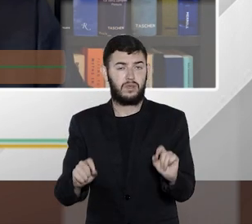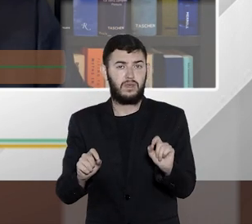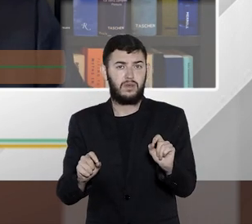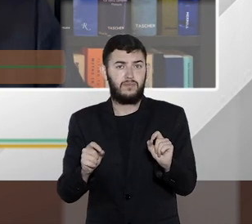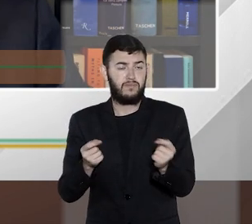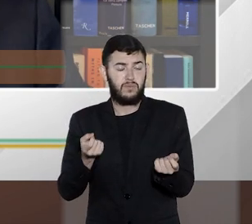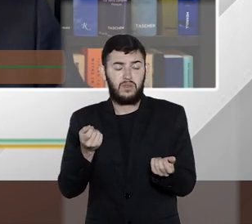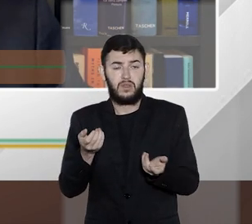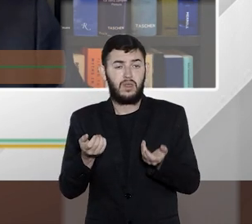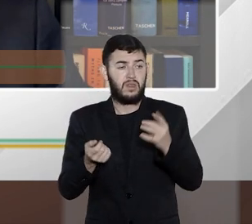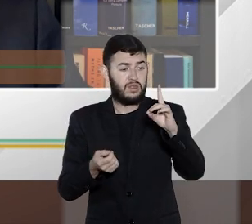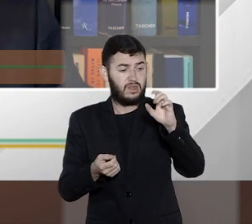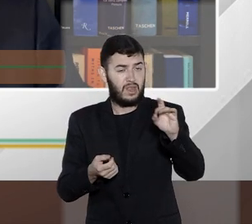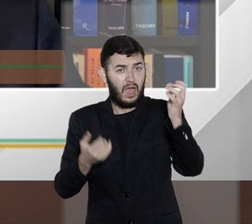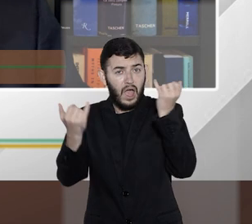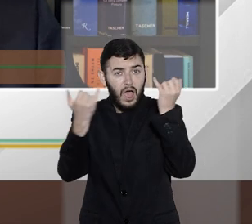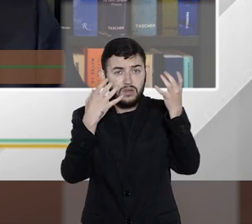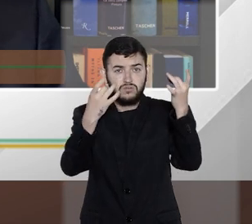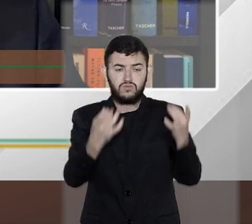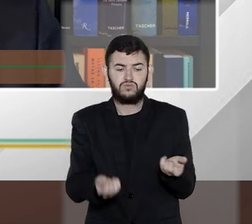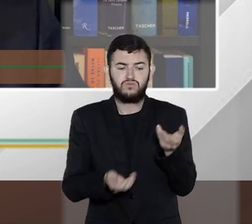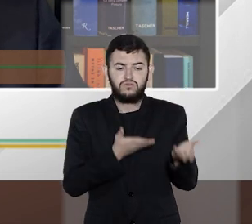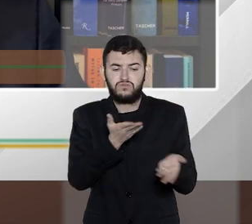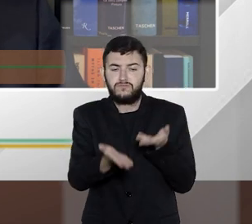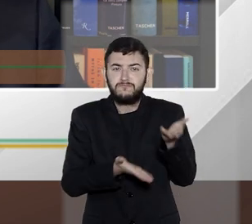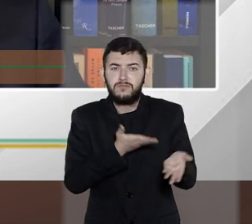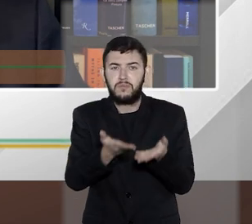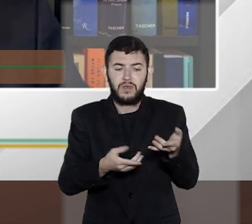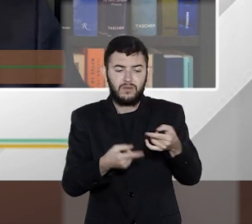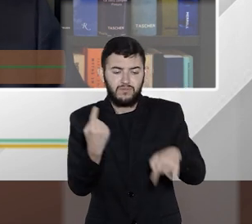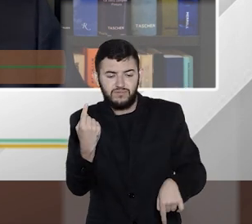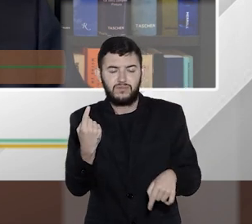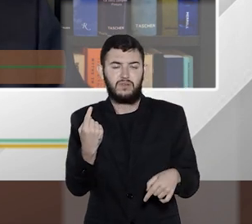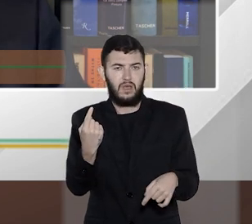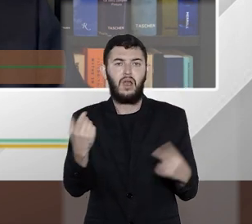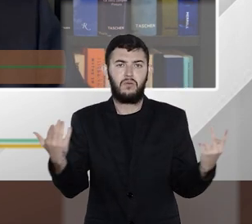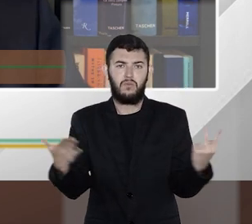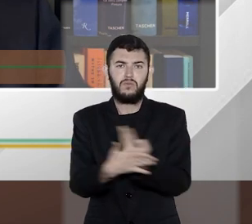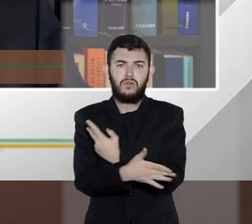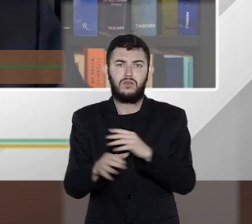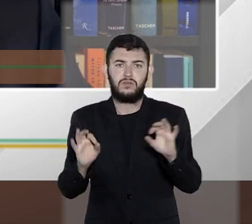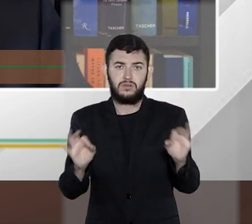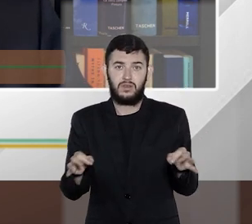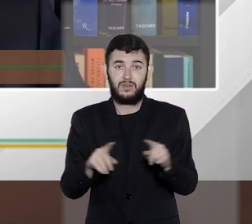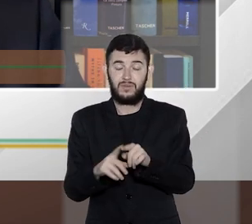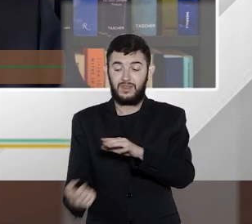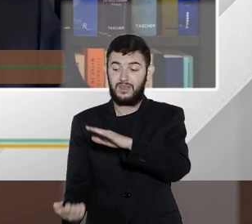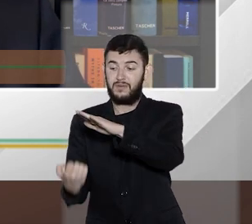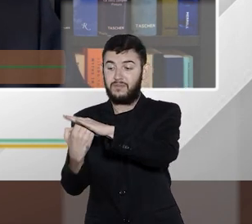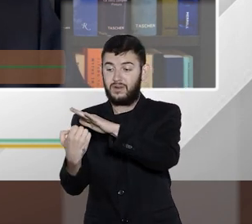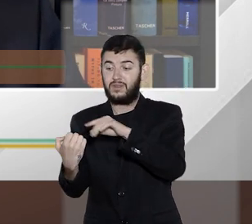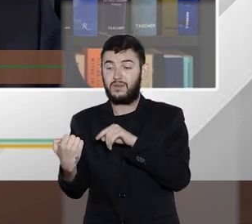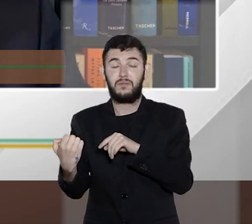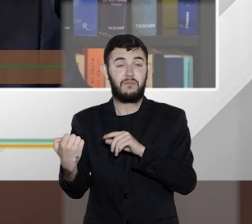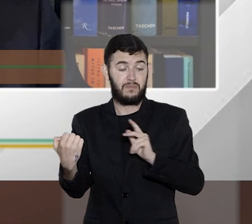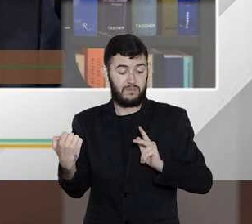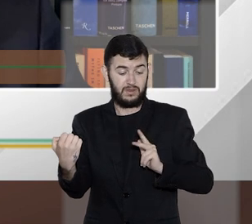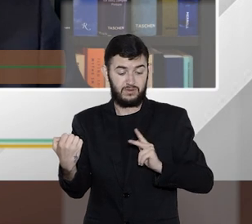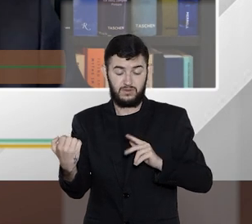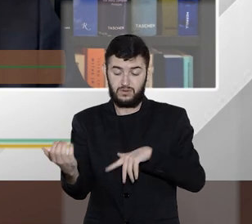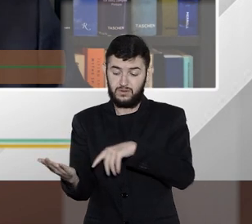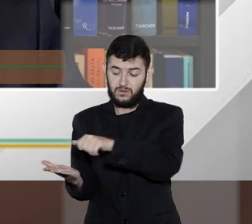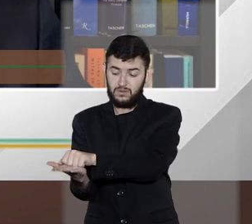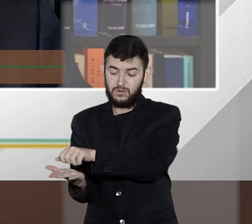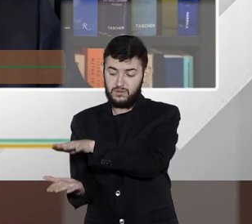inadequado dos dados é enorme. Na iniciativa privada, essas são punidas com multas. A gente já viu que mesmo com o